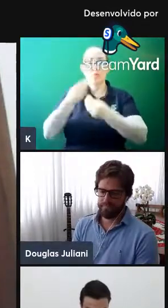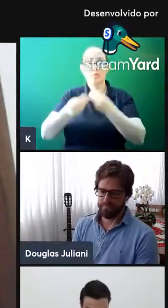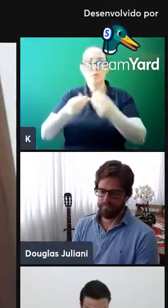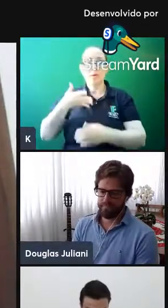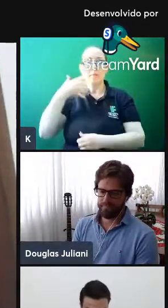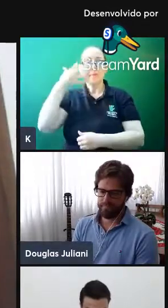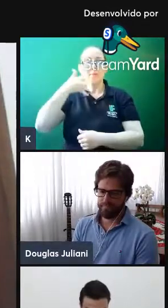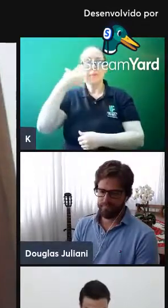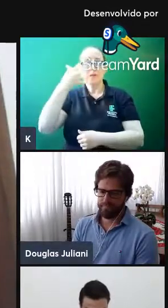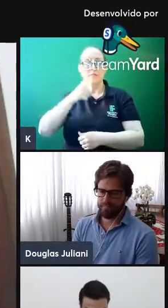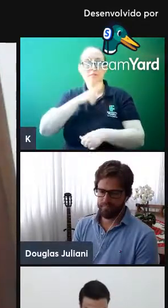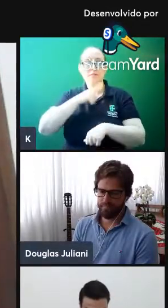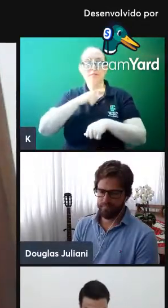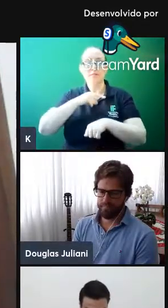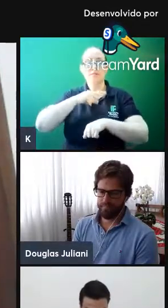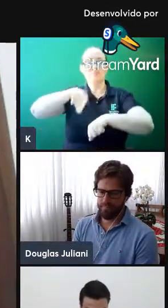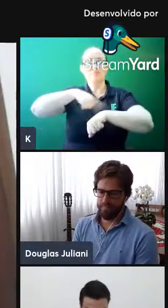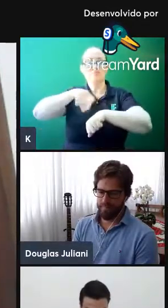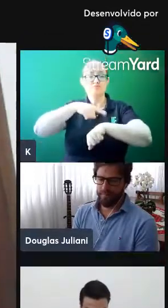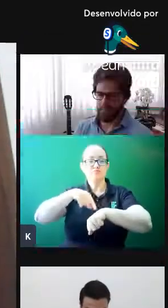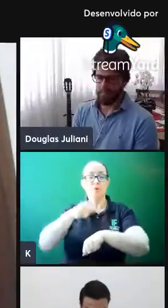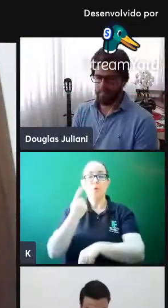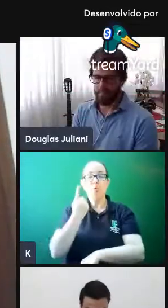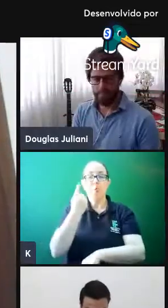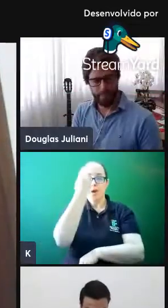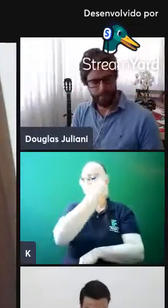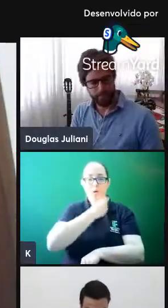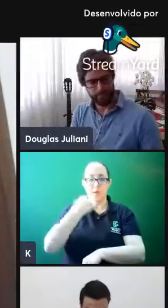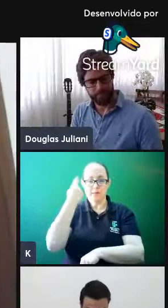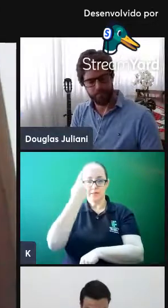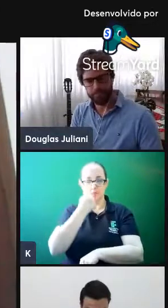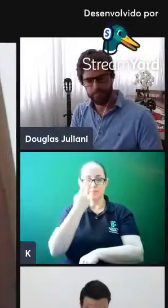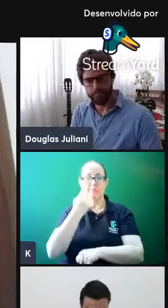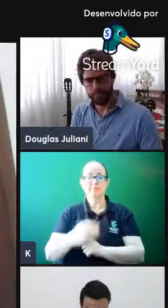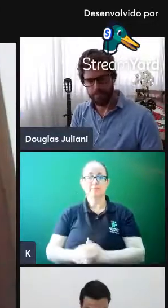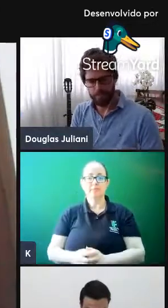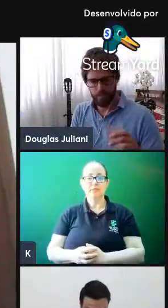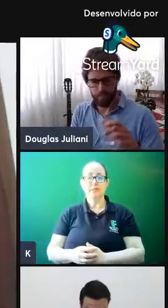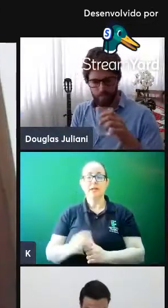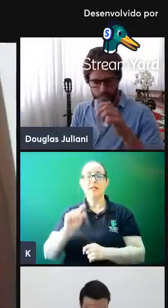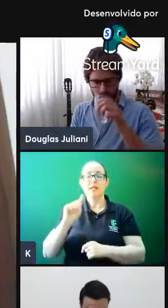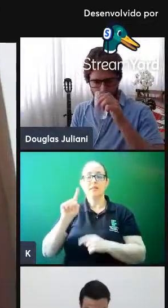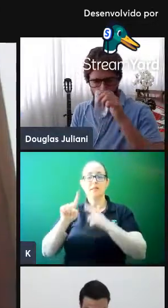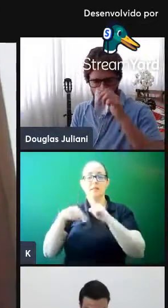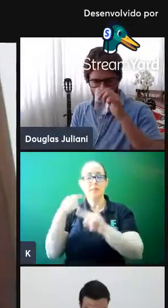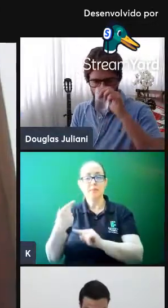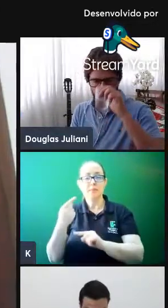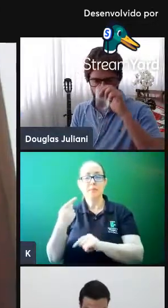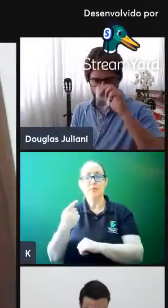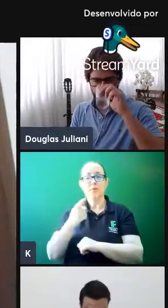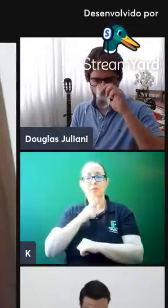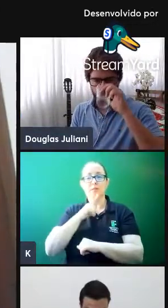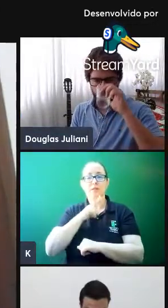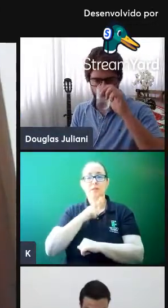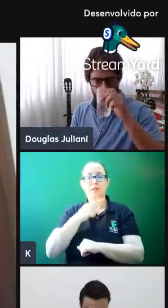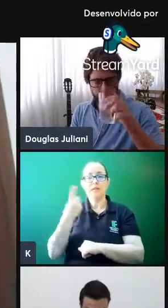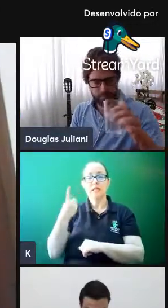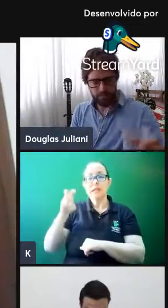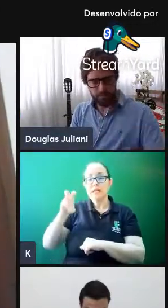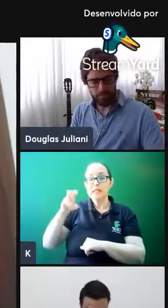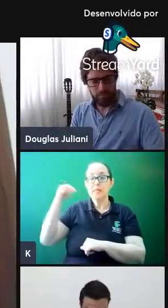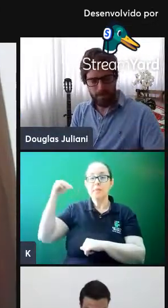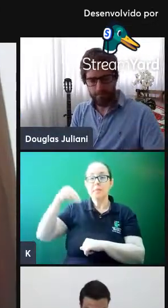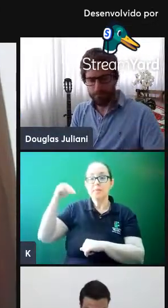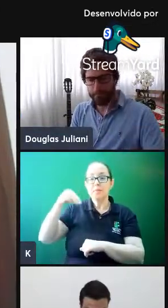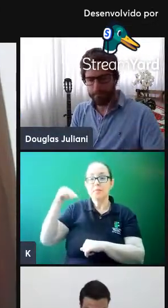duração de uma hora, agora são 10h10, e depois, dessa uma hora de fala do professor, vai ter mais uns 15 minutos, então,